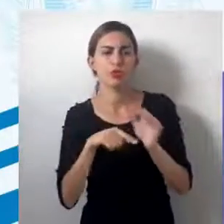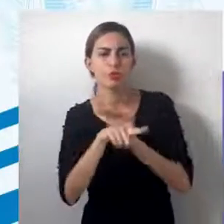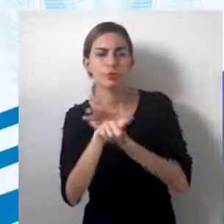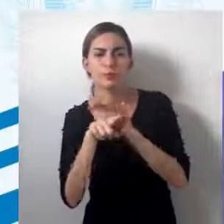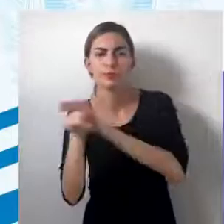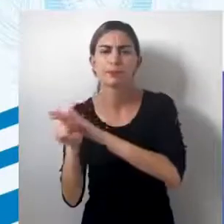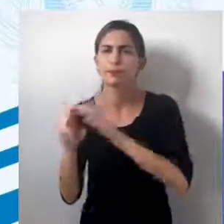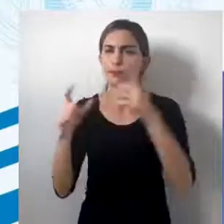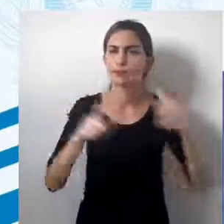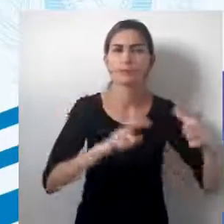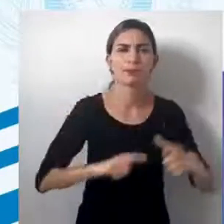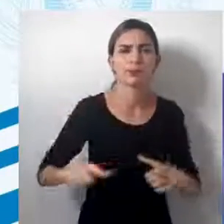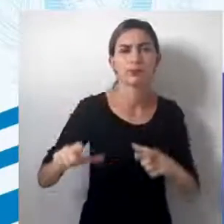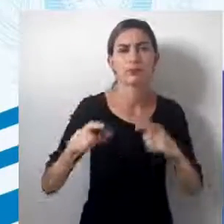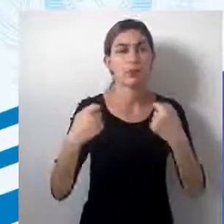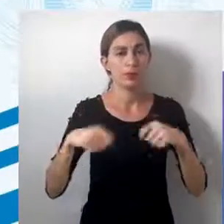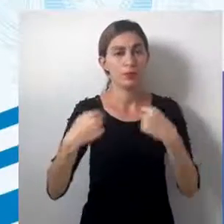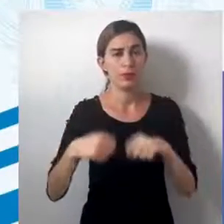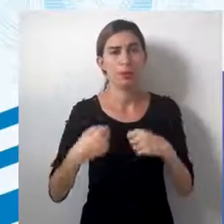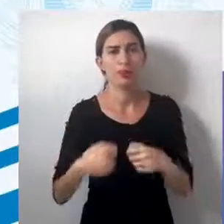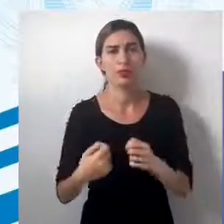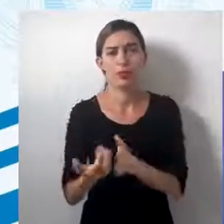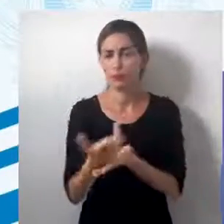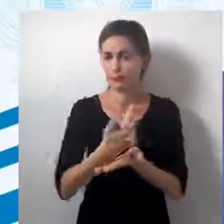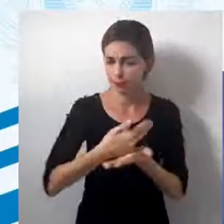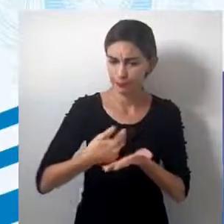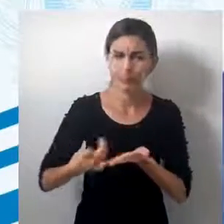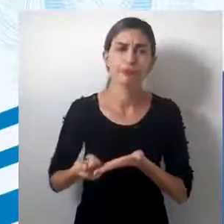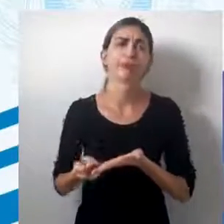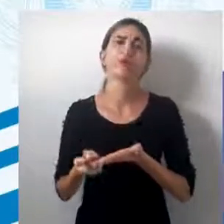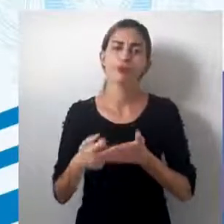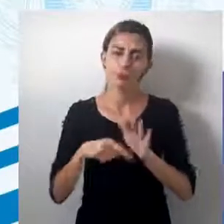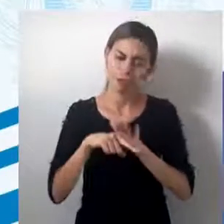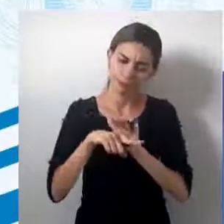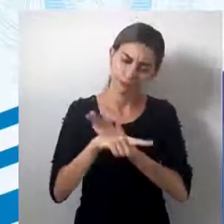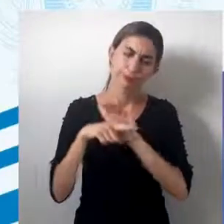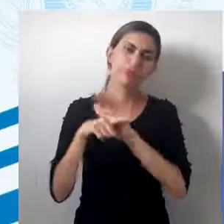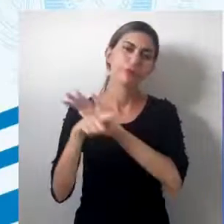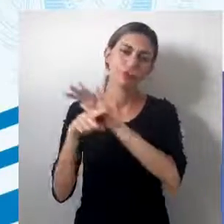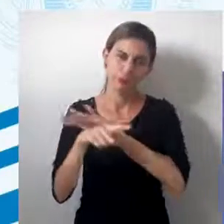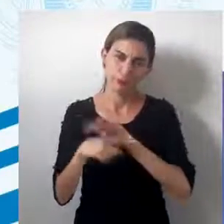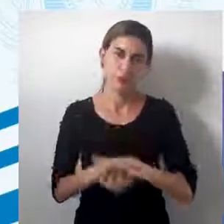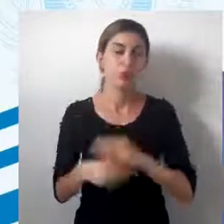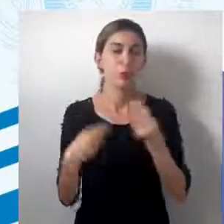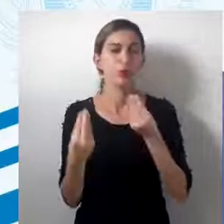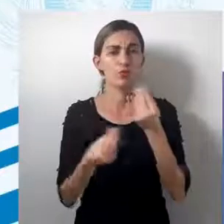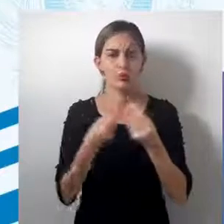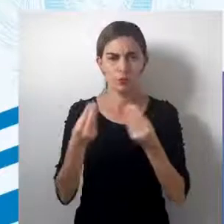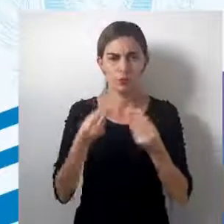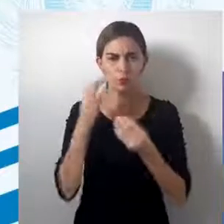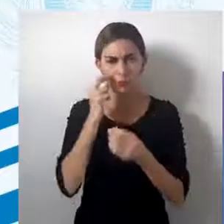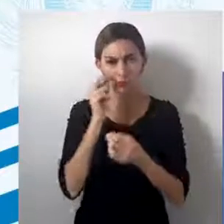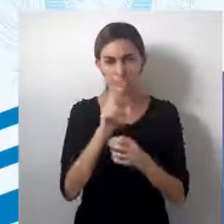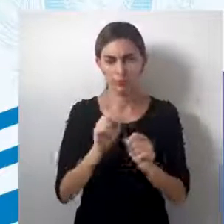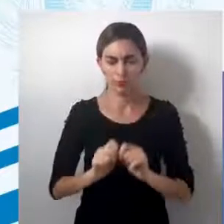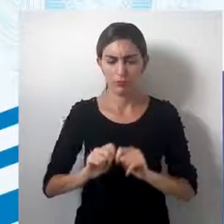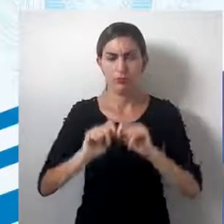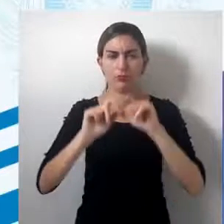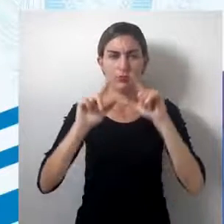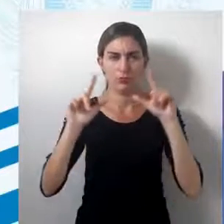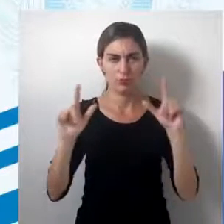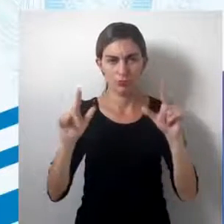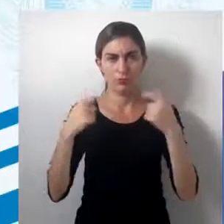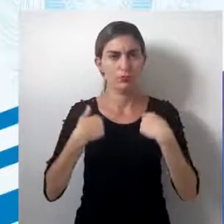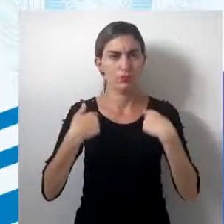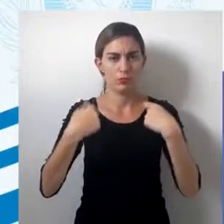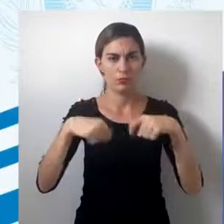o espaço, a gente precisa instrumentalizar para poder analisar o espaço. Então, conforme a gente vê aí na tela,